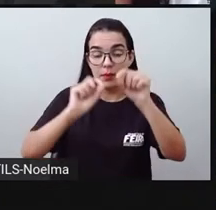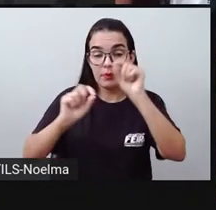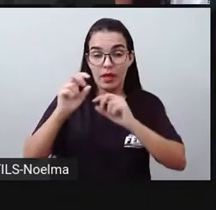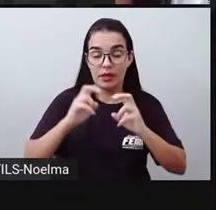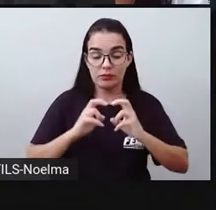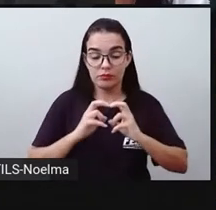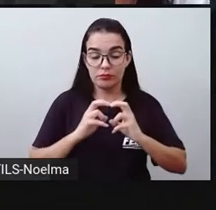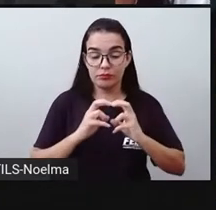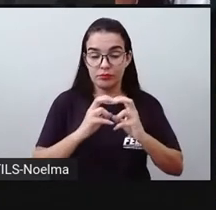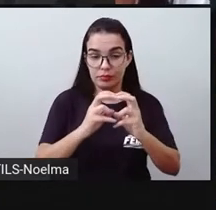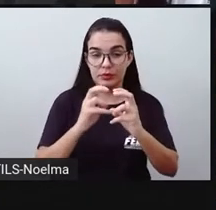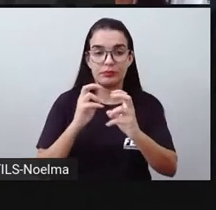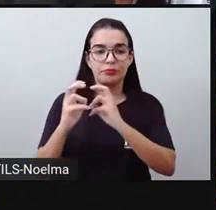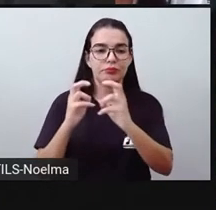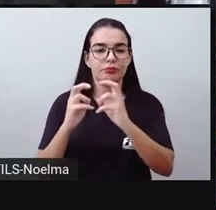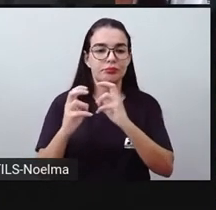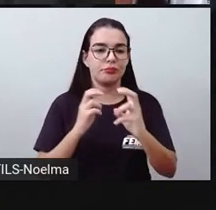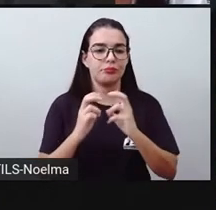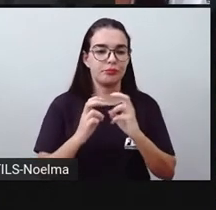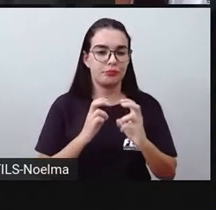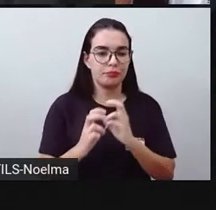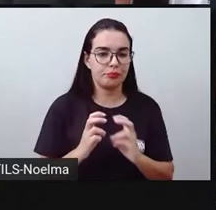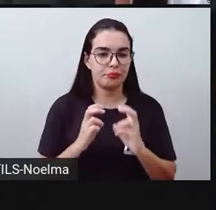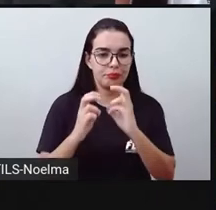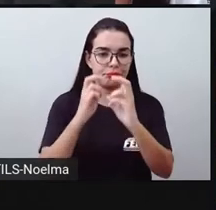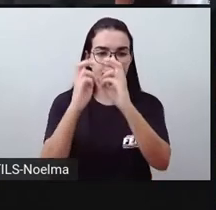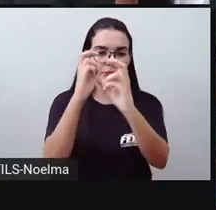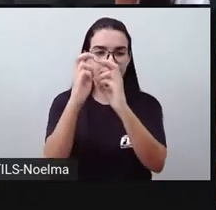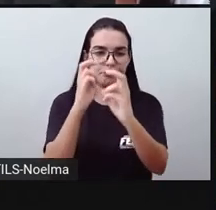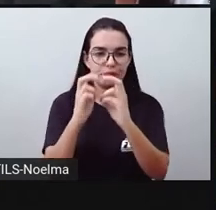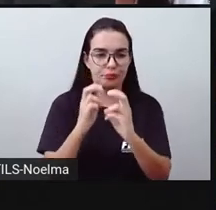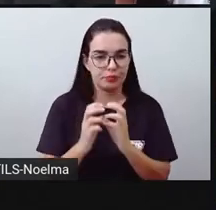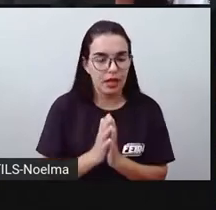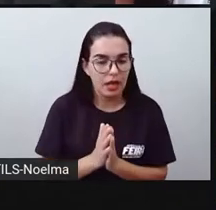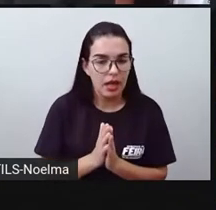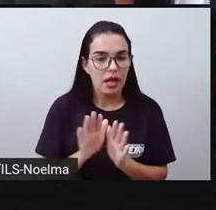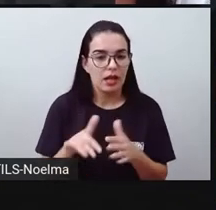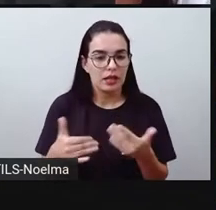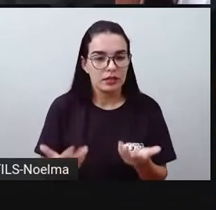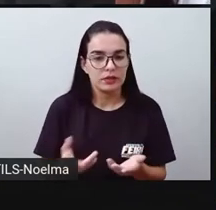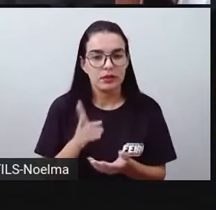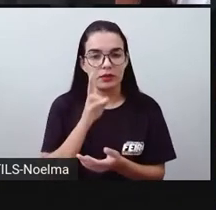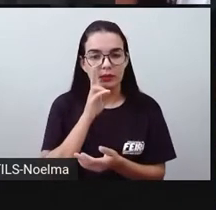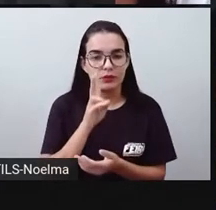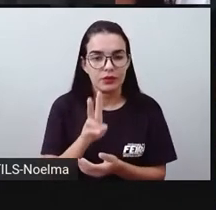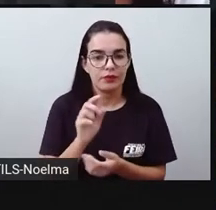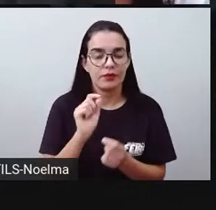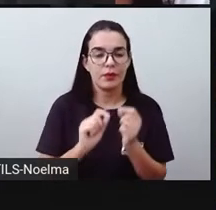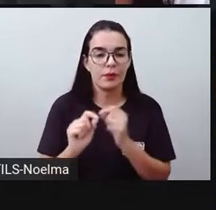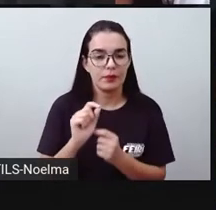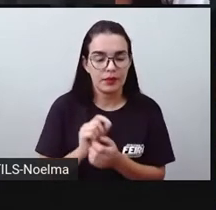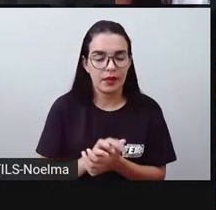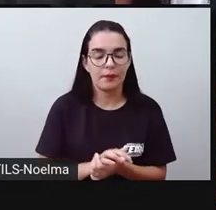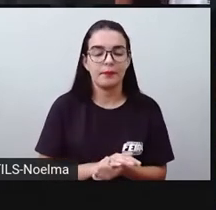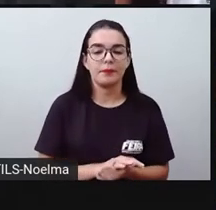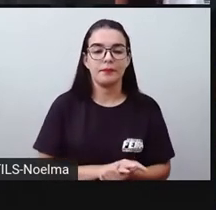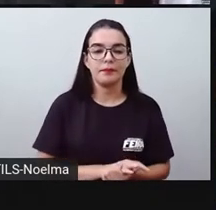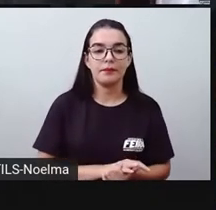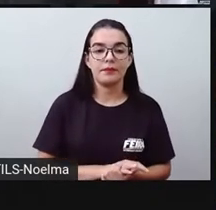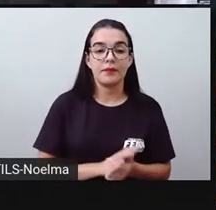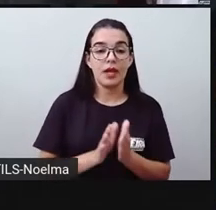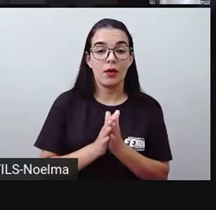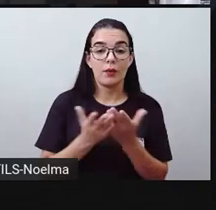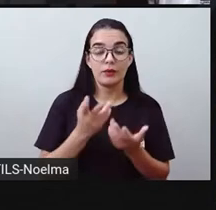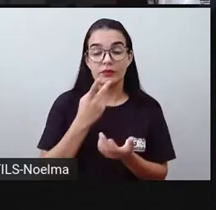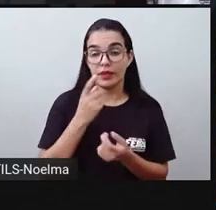ferroviários. Lembra aí que a gente já observou a definição e o conceito desse meio de transporte. Quando a gente